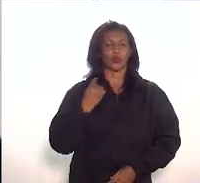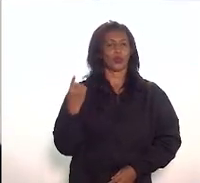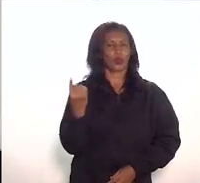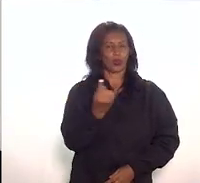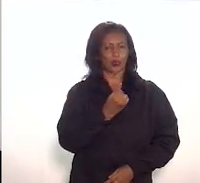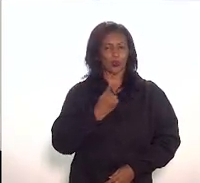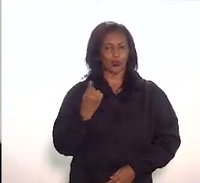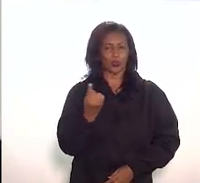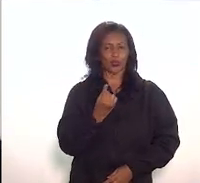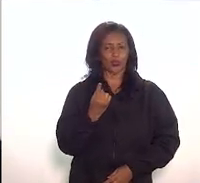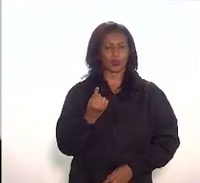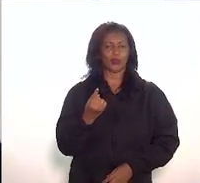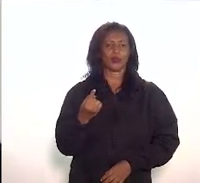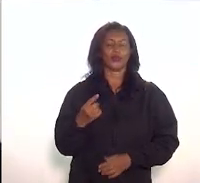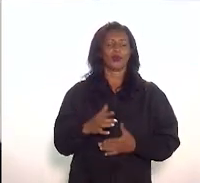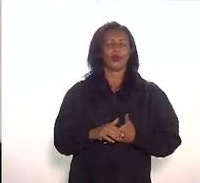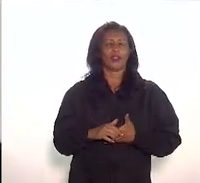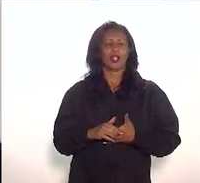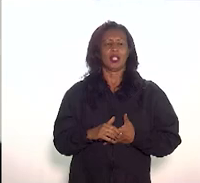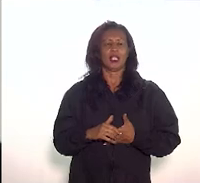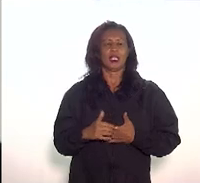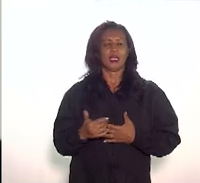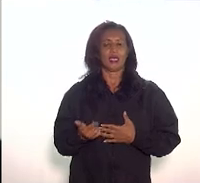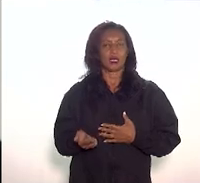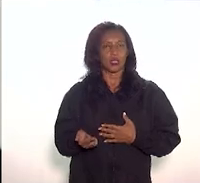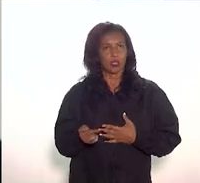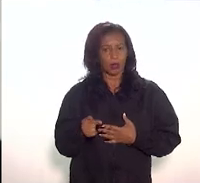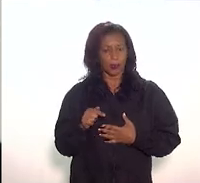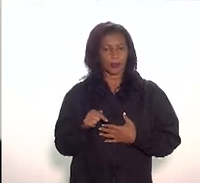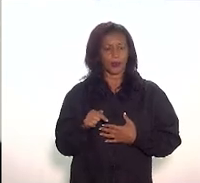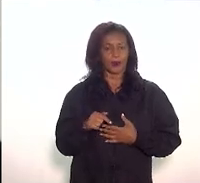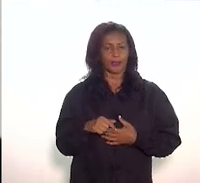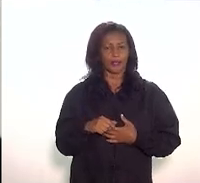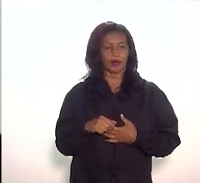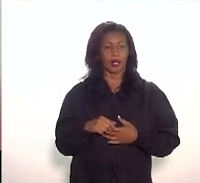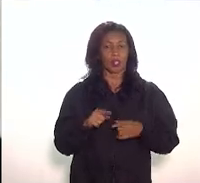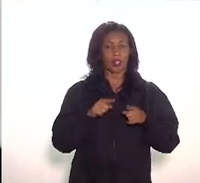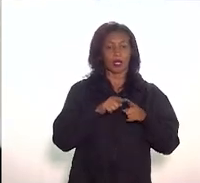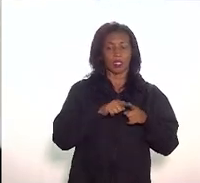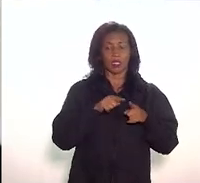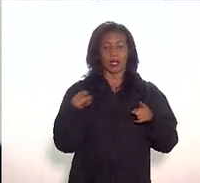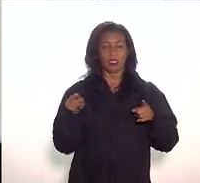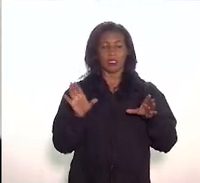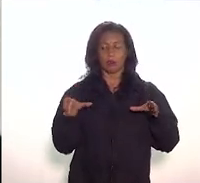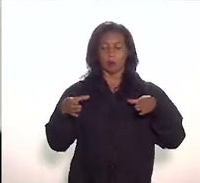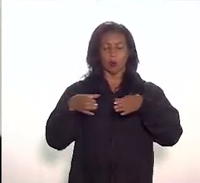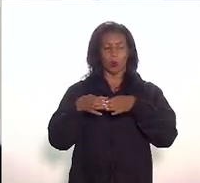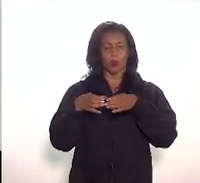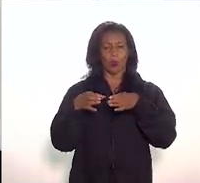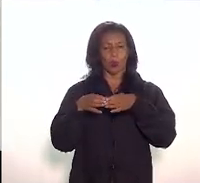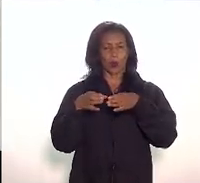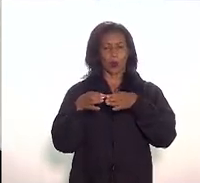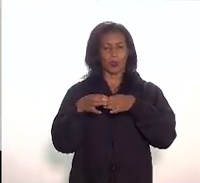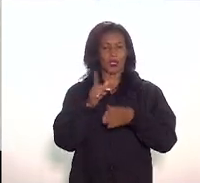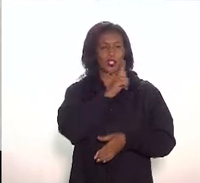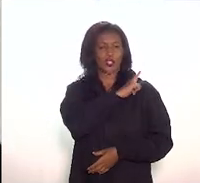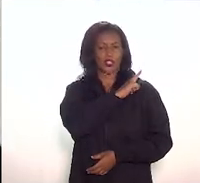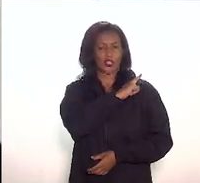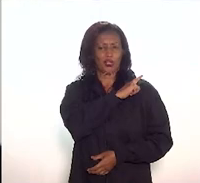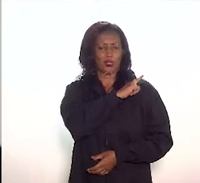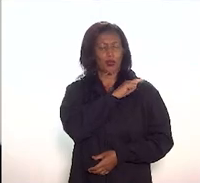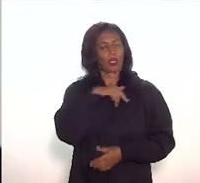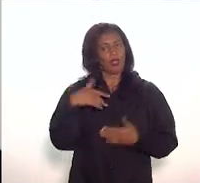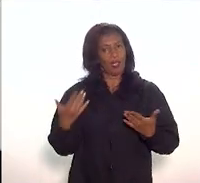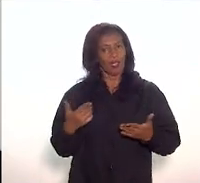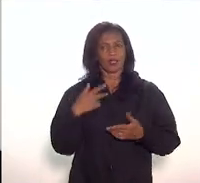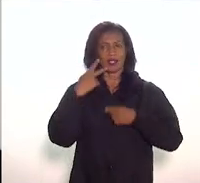listados nessa nessa nesse comitê gestor. São essas palavras que eu queria trazer